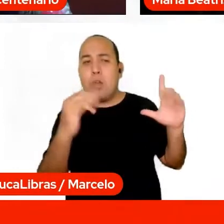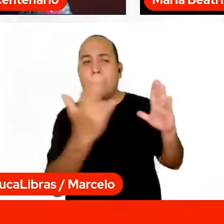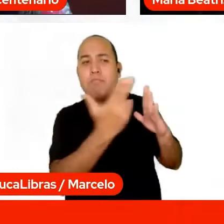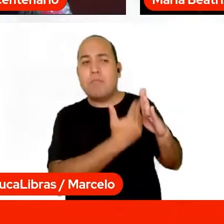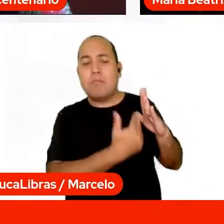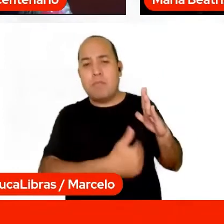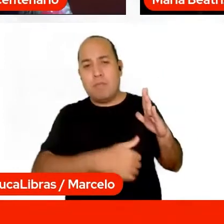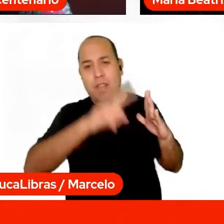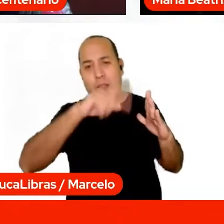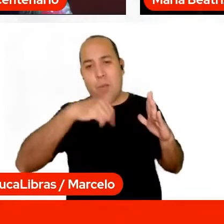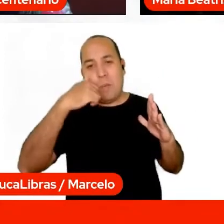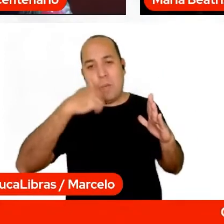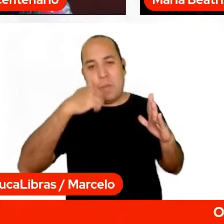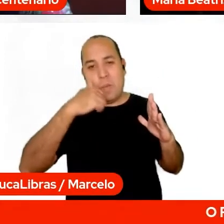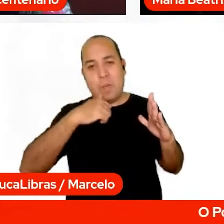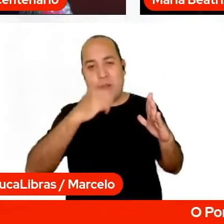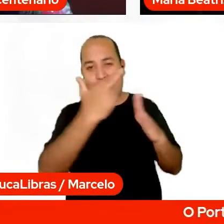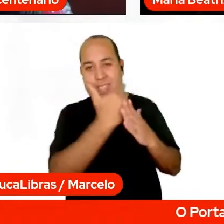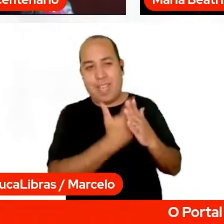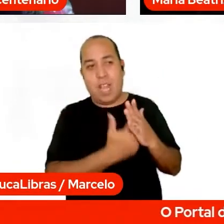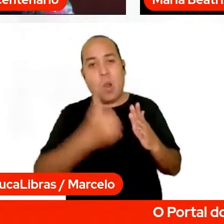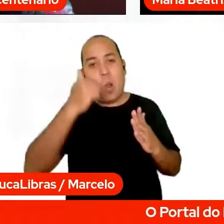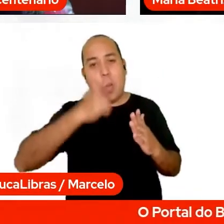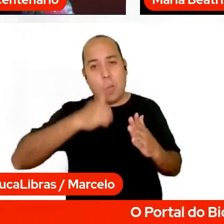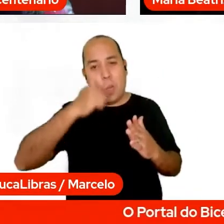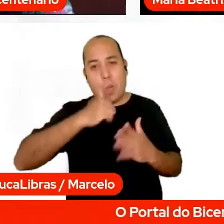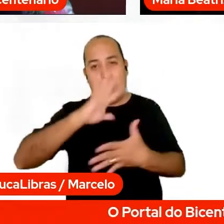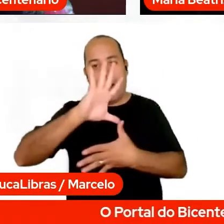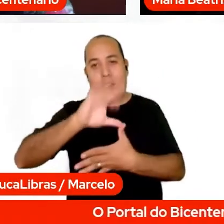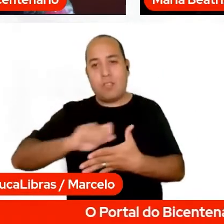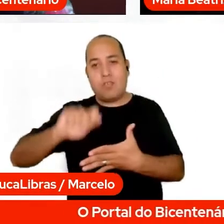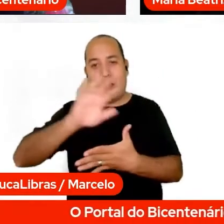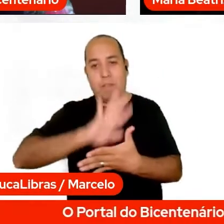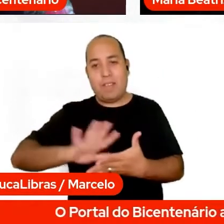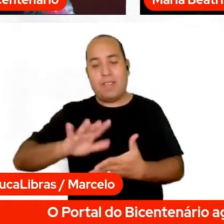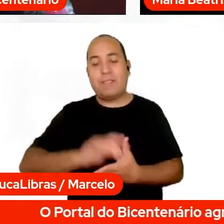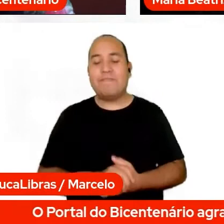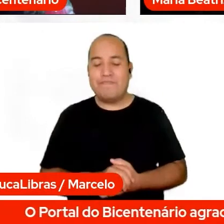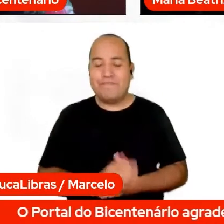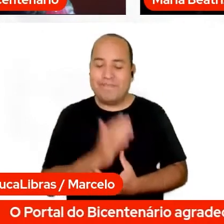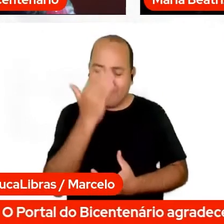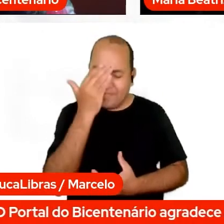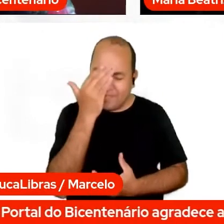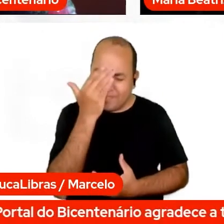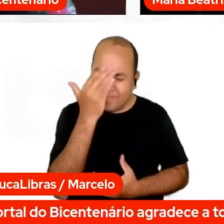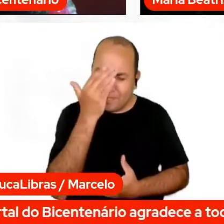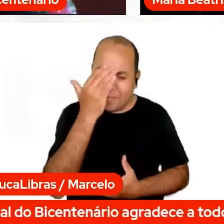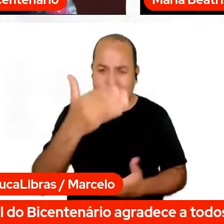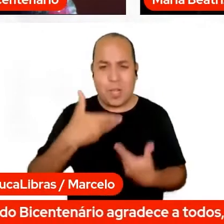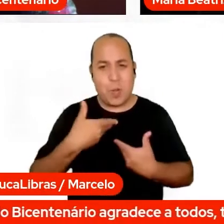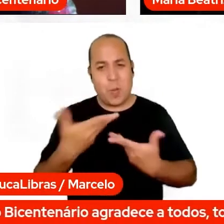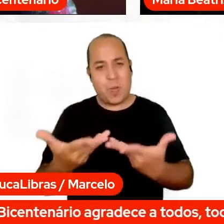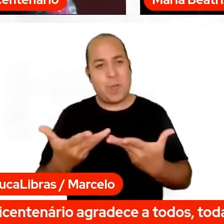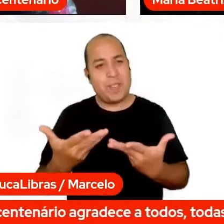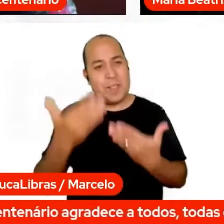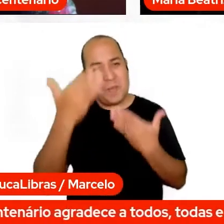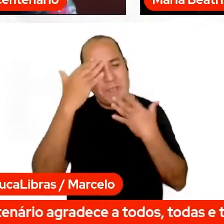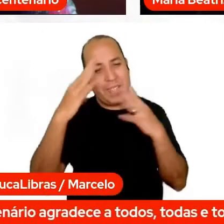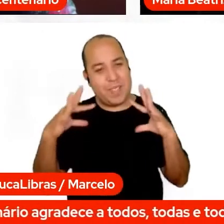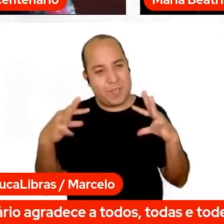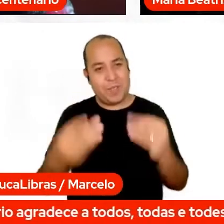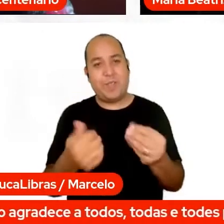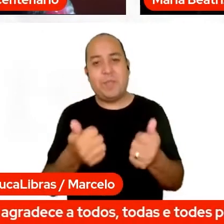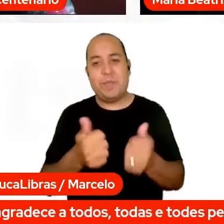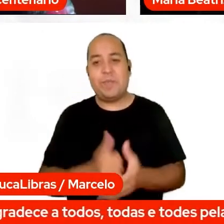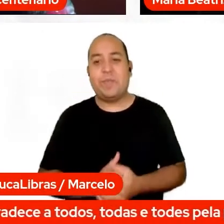latino-americana. Obrigada, obrigada pelo convite, obrigada a todos e todas que